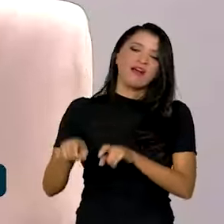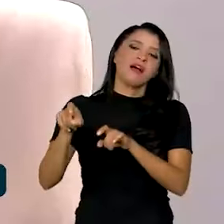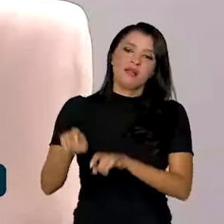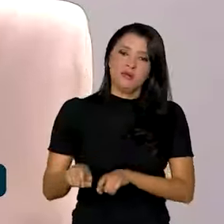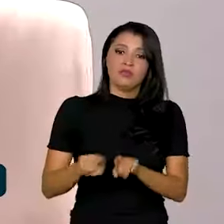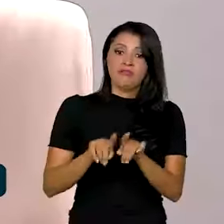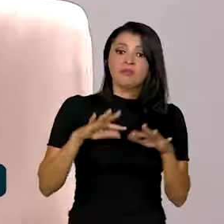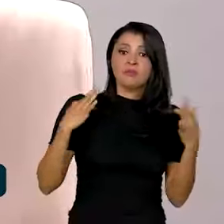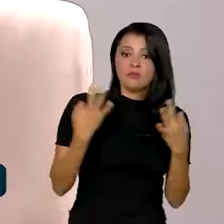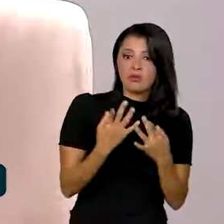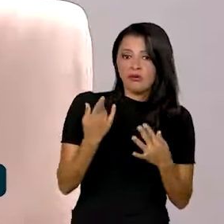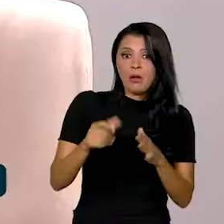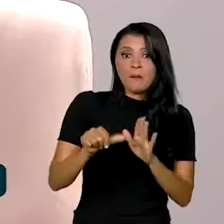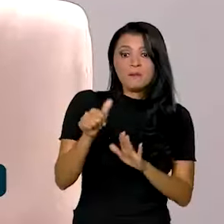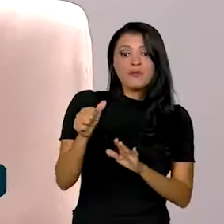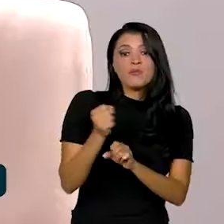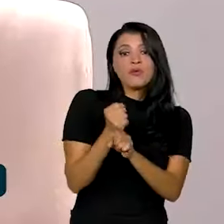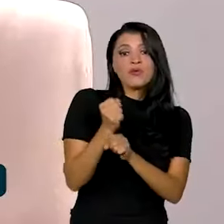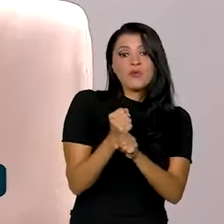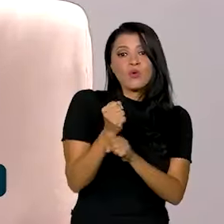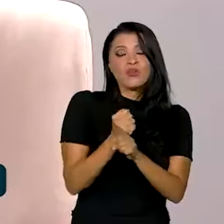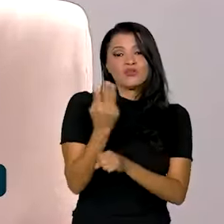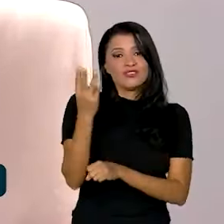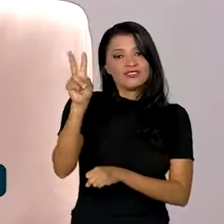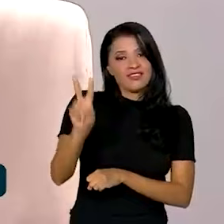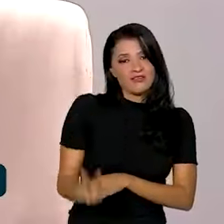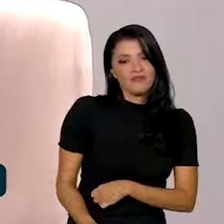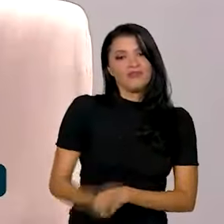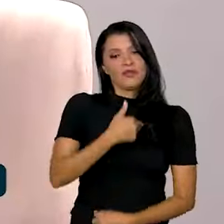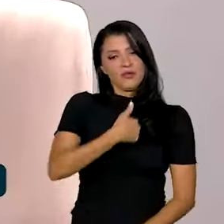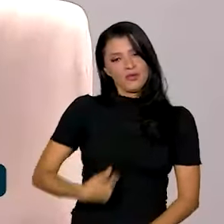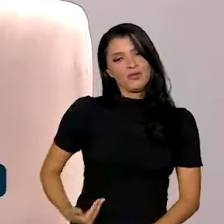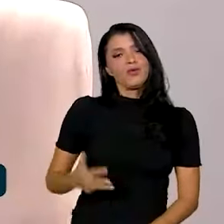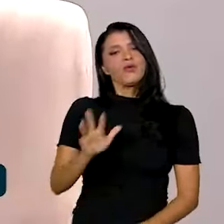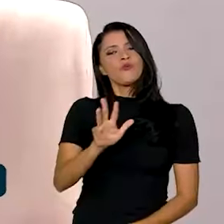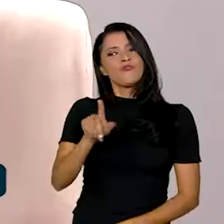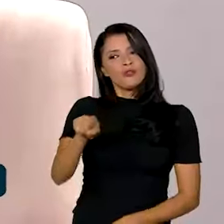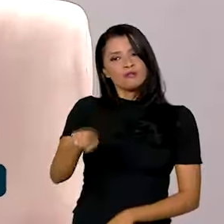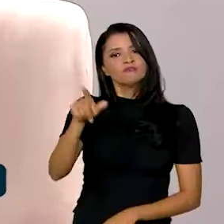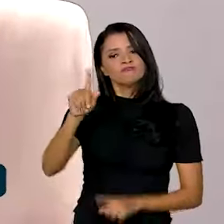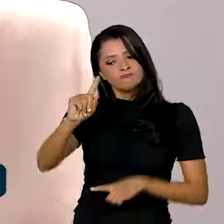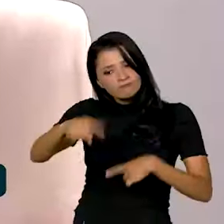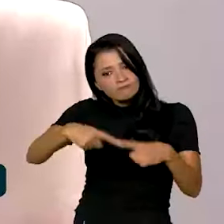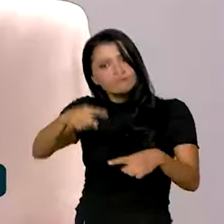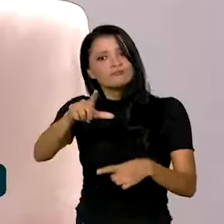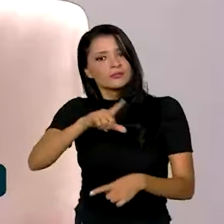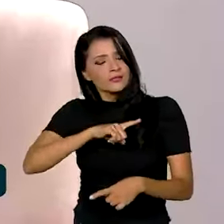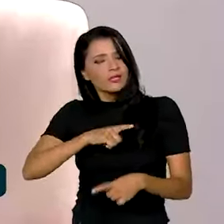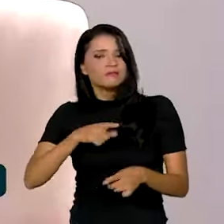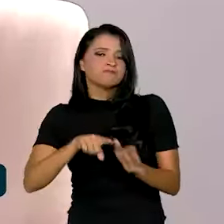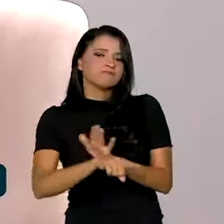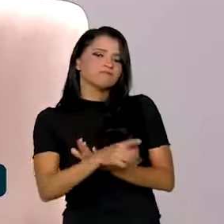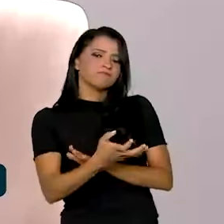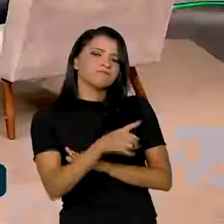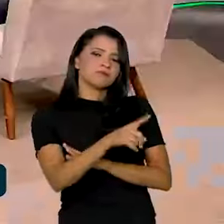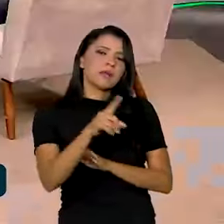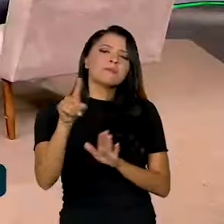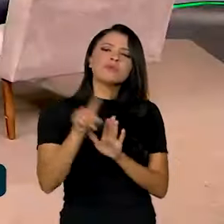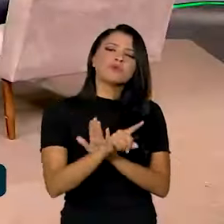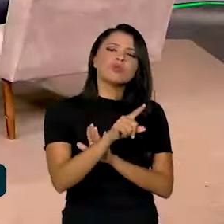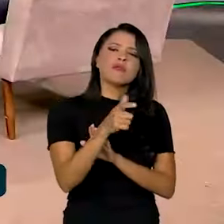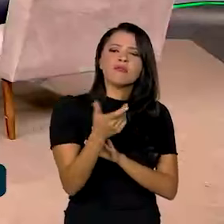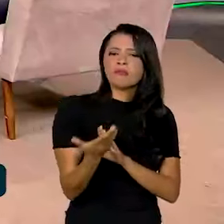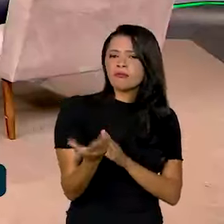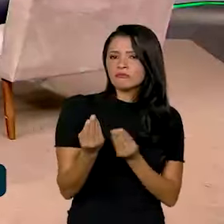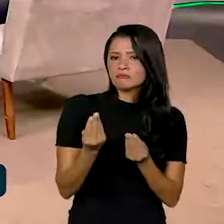Familiar, nesse primeiro ano do terceiro mandato do governo Lula, né? O quanto isso tem avançado. Eu gostaria, assim, de começar perguntando ao